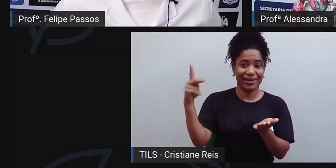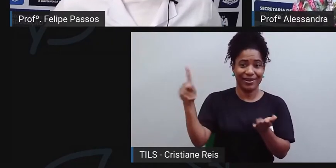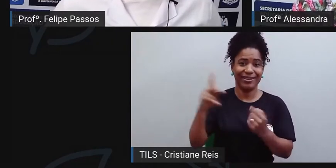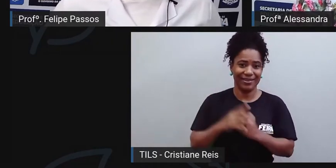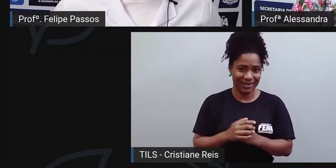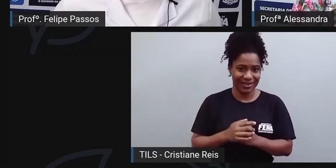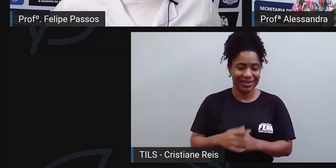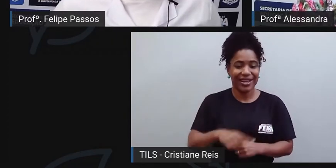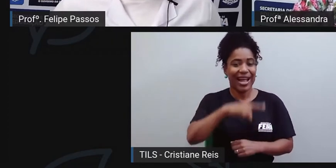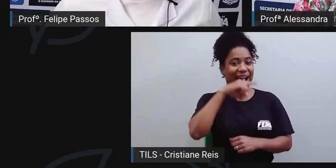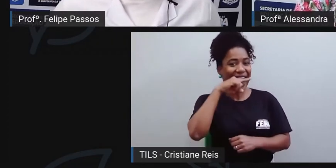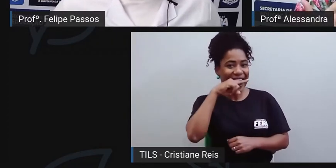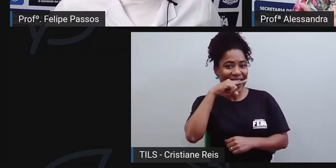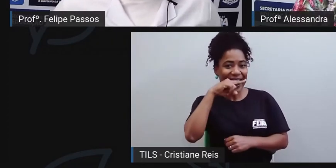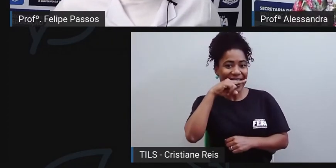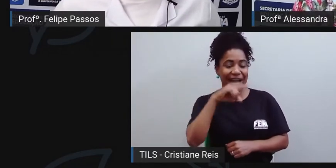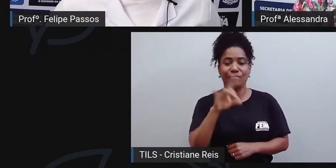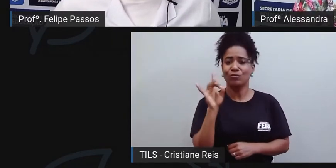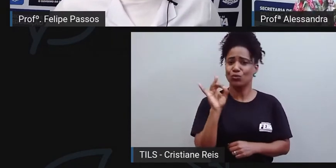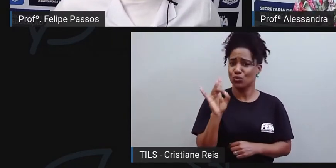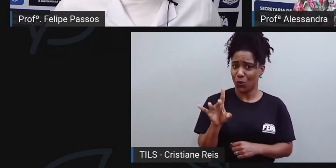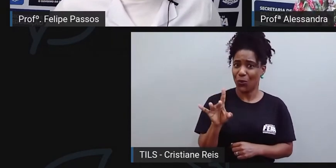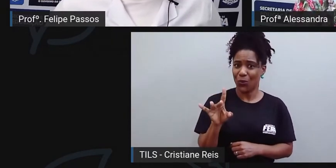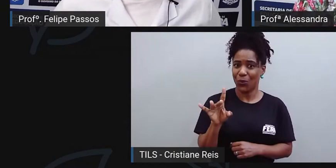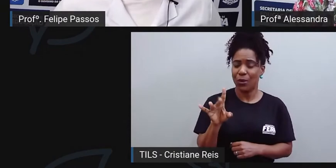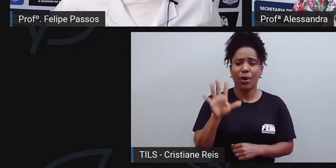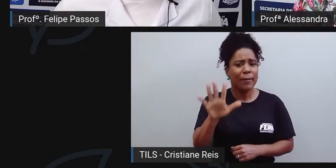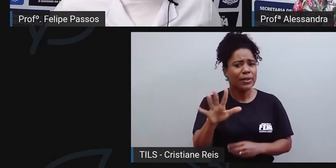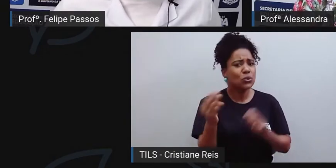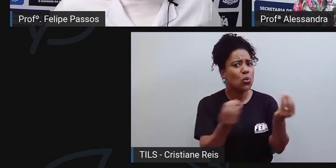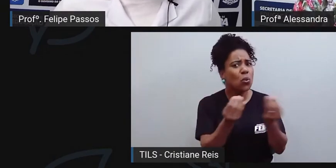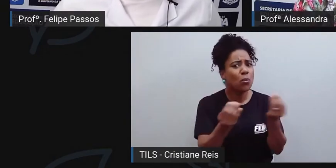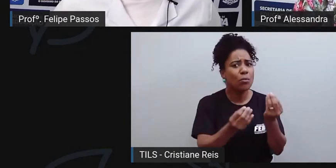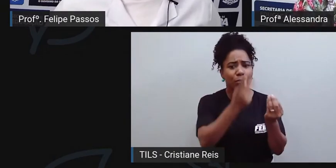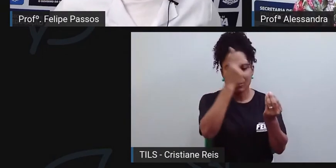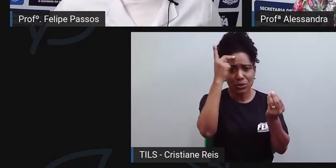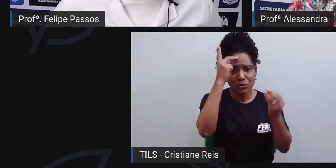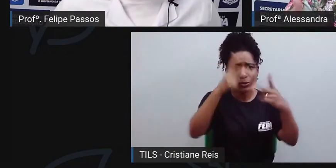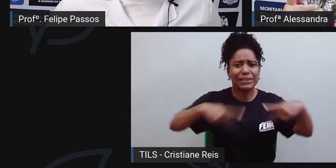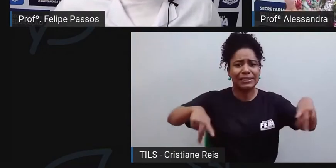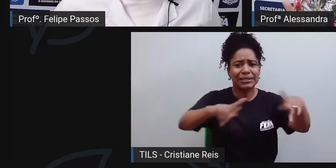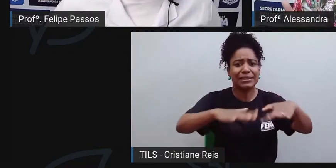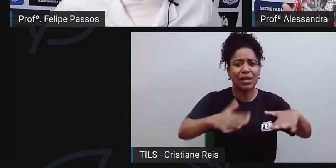produzir alimentos suficientes para a sua população urbana. Então, o é vai acontecer?